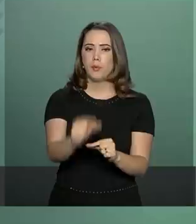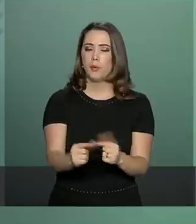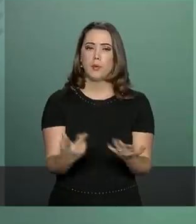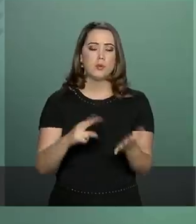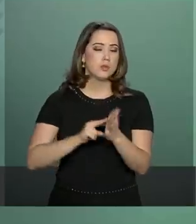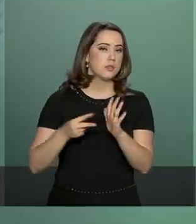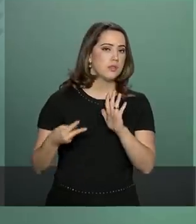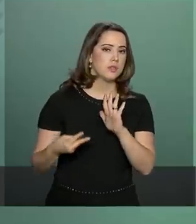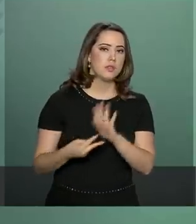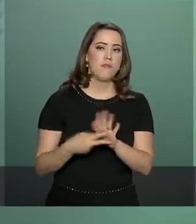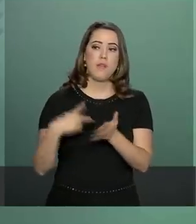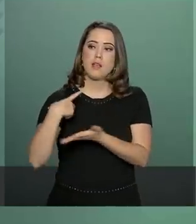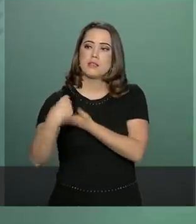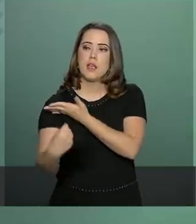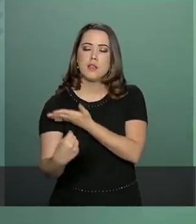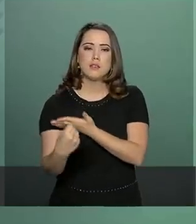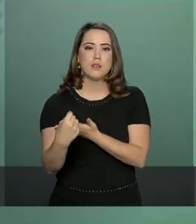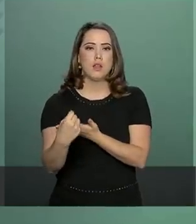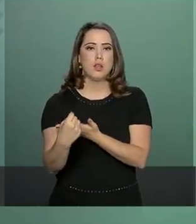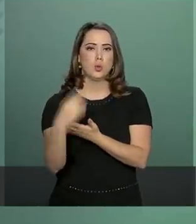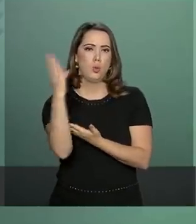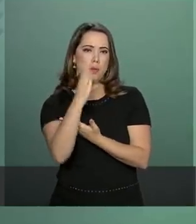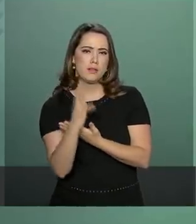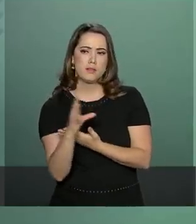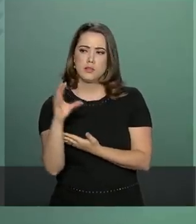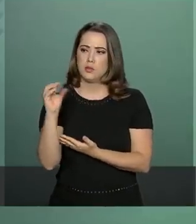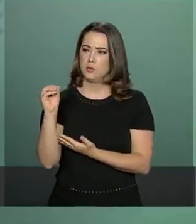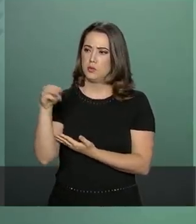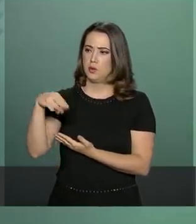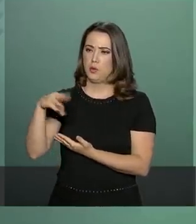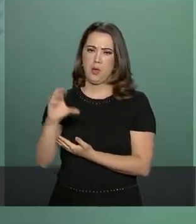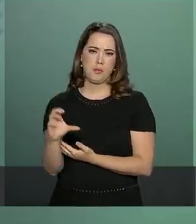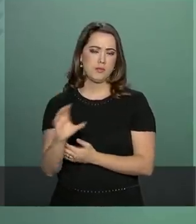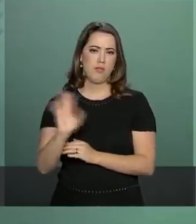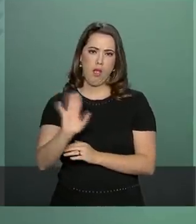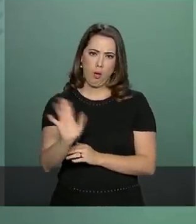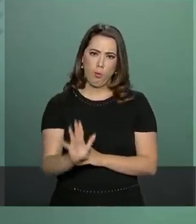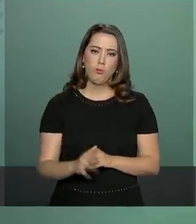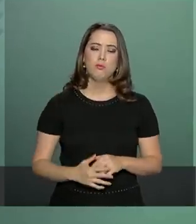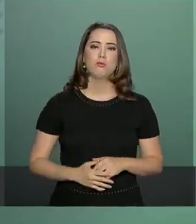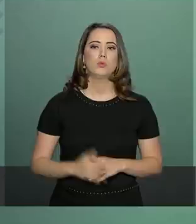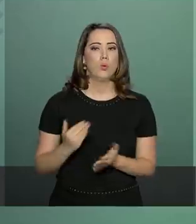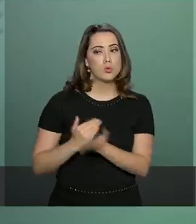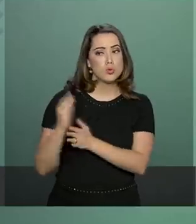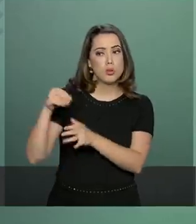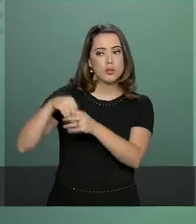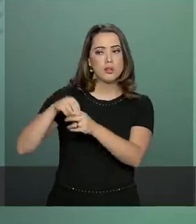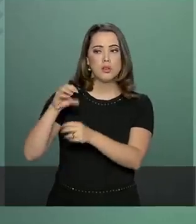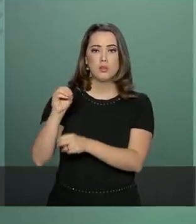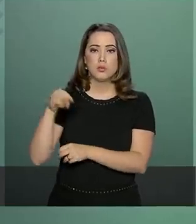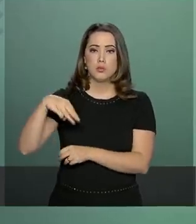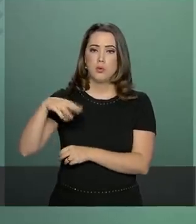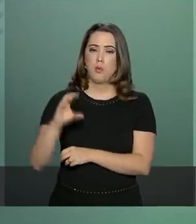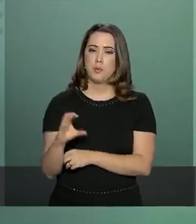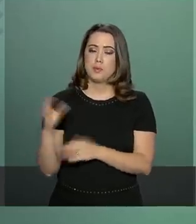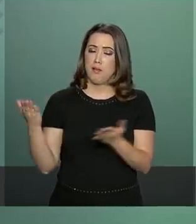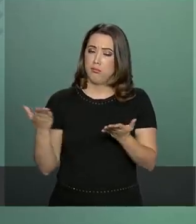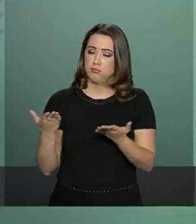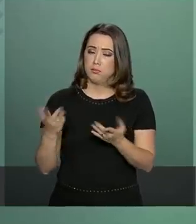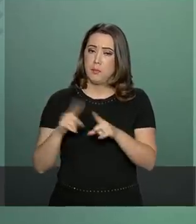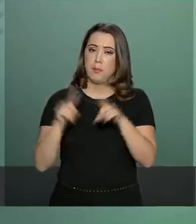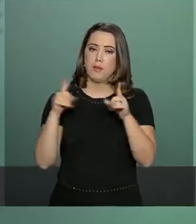caracteriza a saída da organização neste momento. Com relação aos